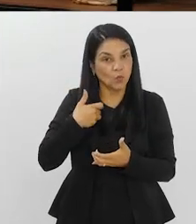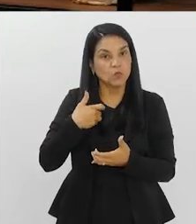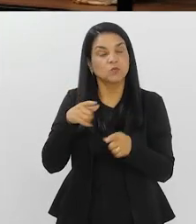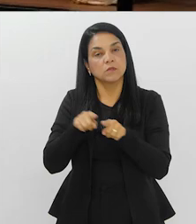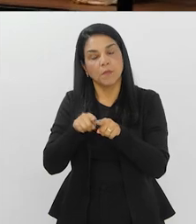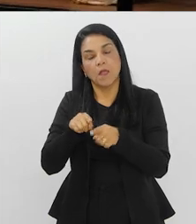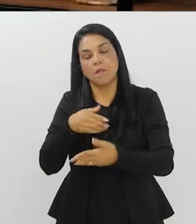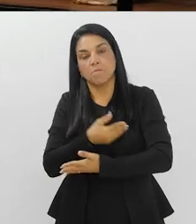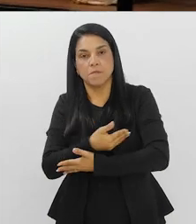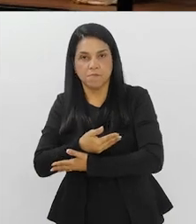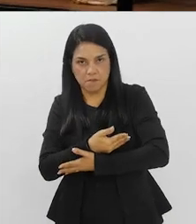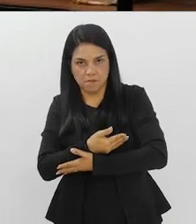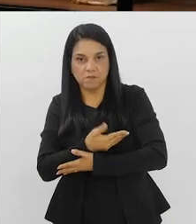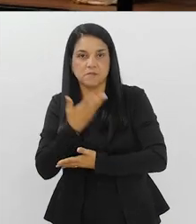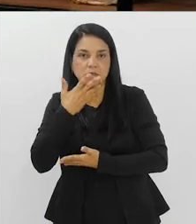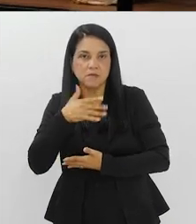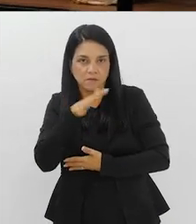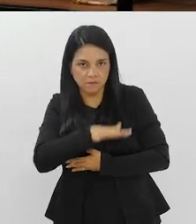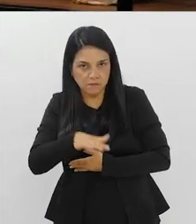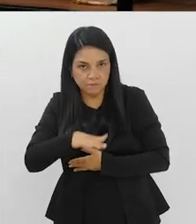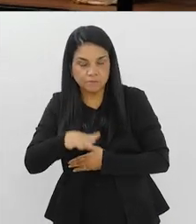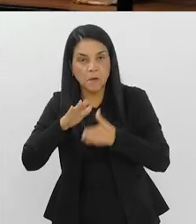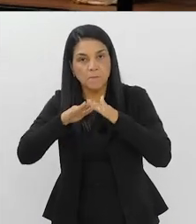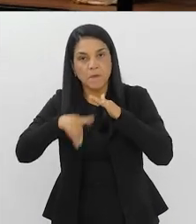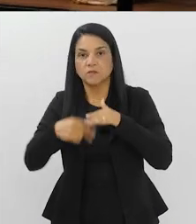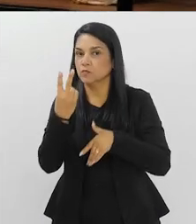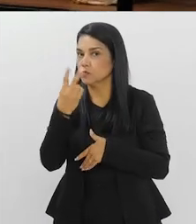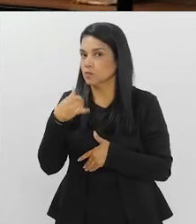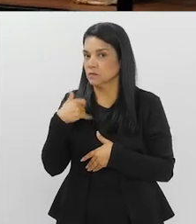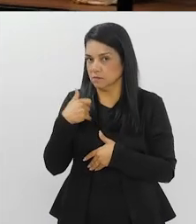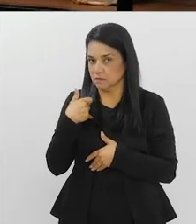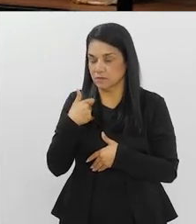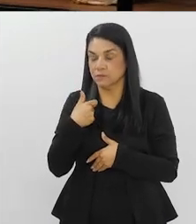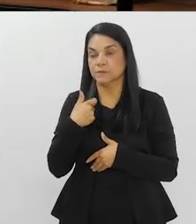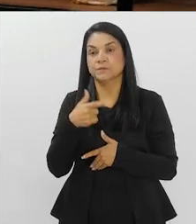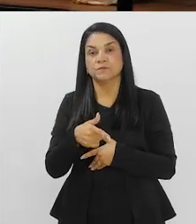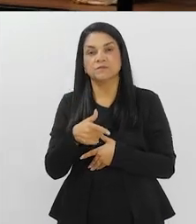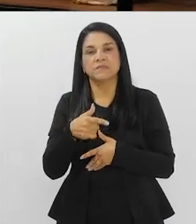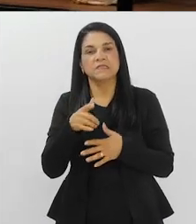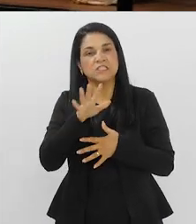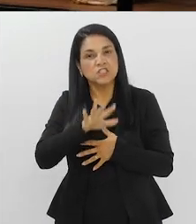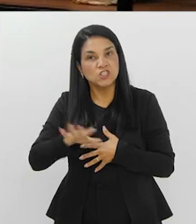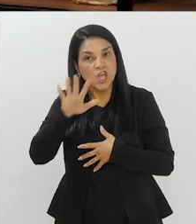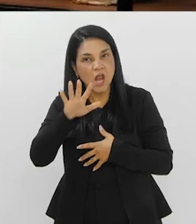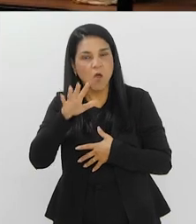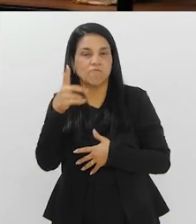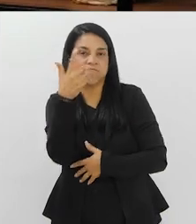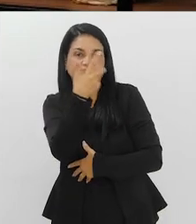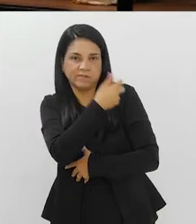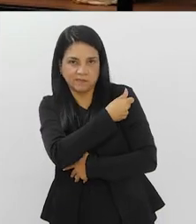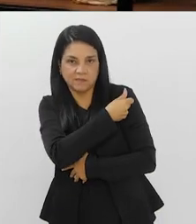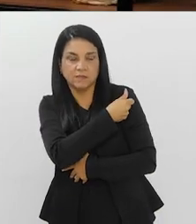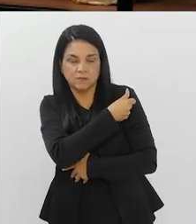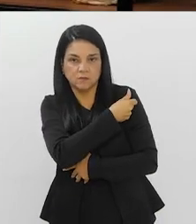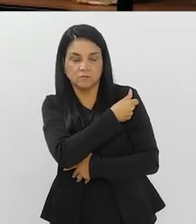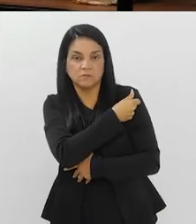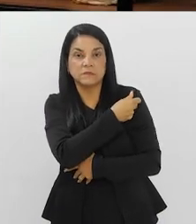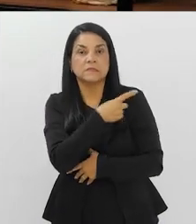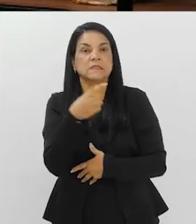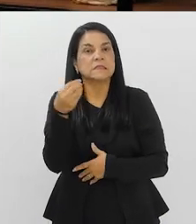idoso, quanto para as crianças, né? Então, de uma forma geral, se você faz a vacinação,